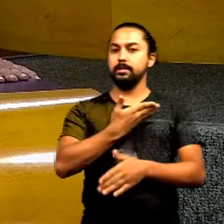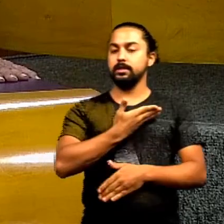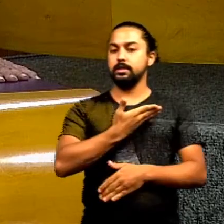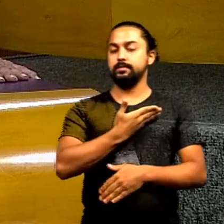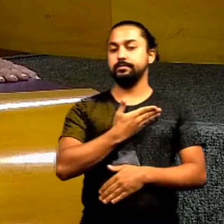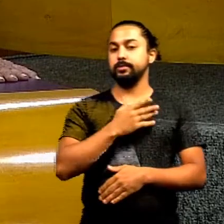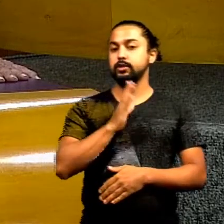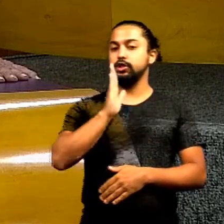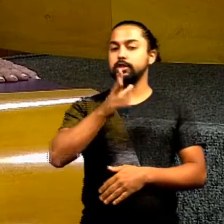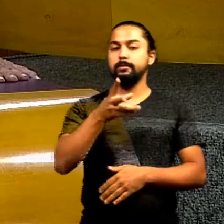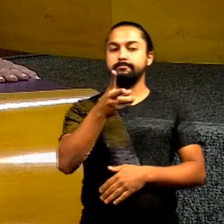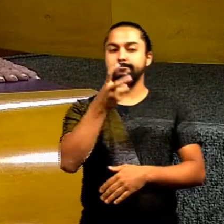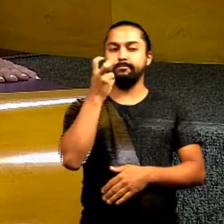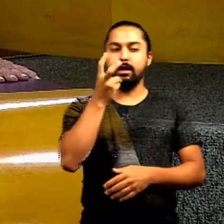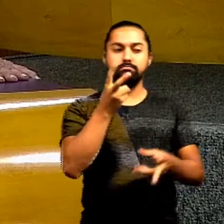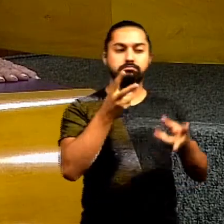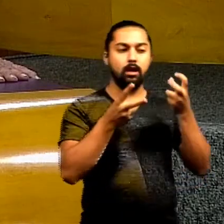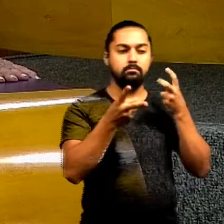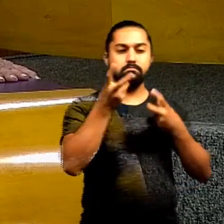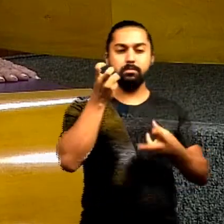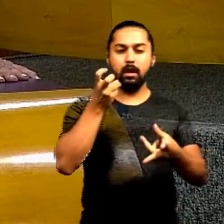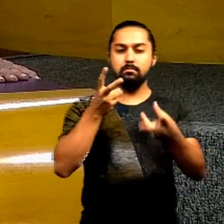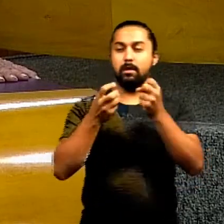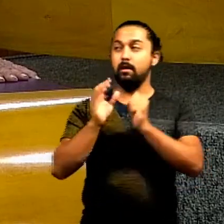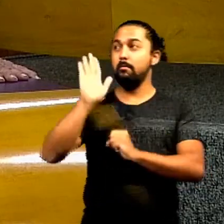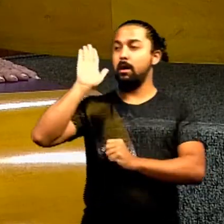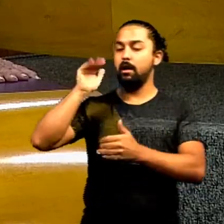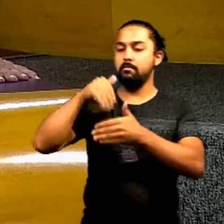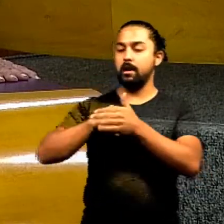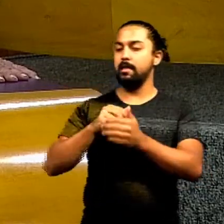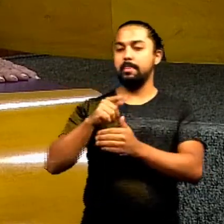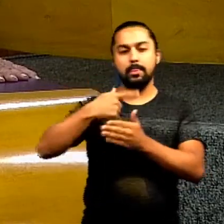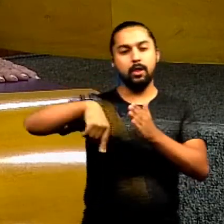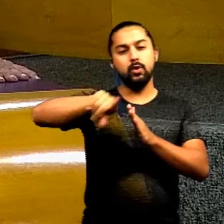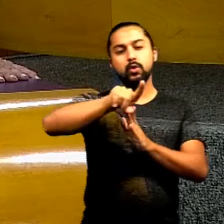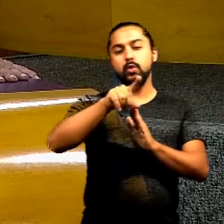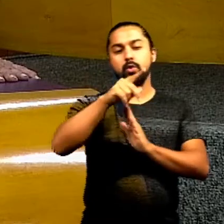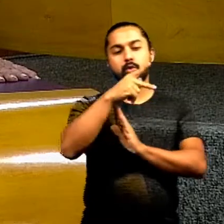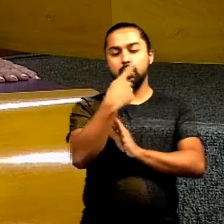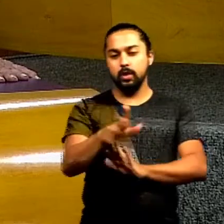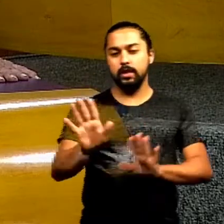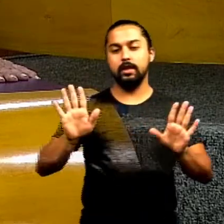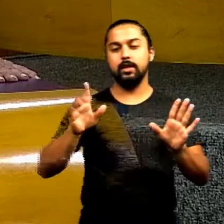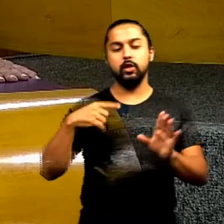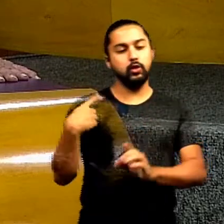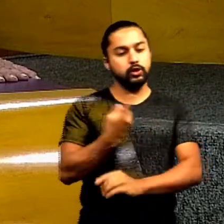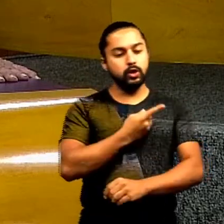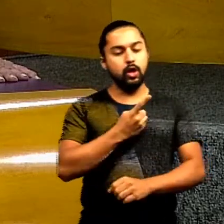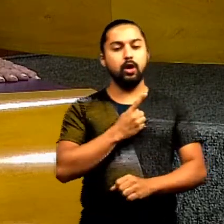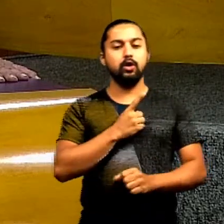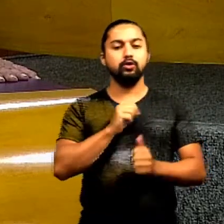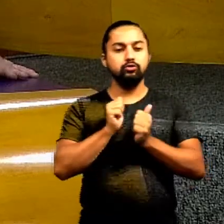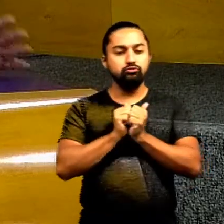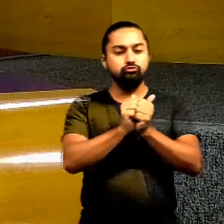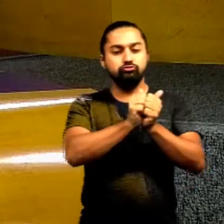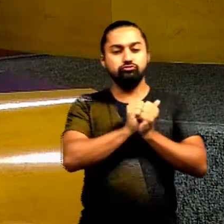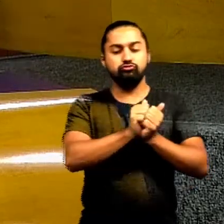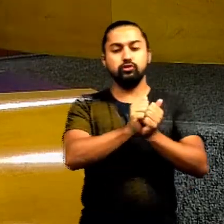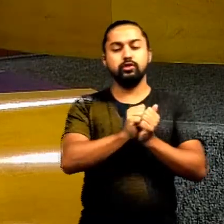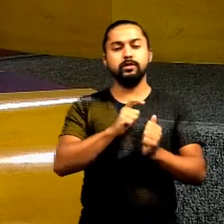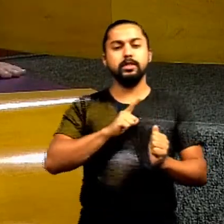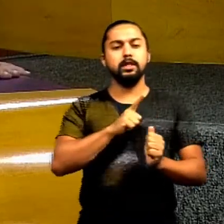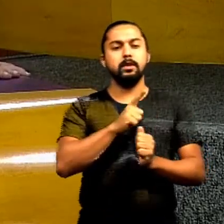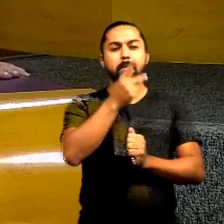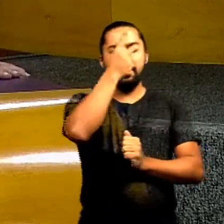E olha que eu vi todas as campanhas do Íris, eu e o Cresso encampamos a campanha de corpo e alma e vimos